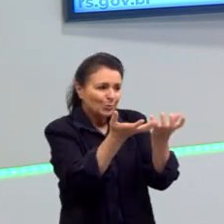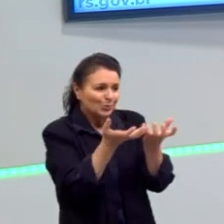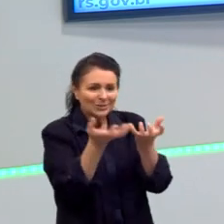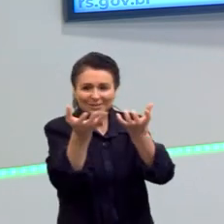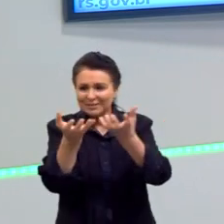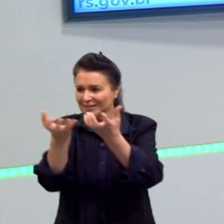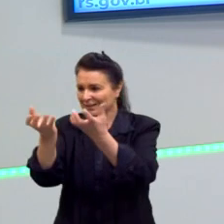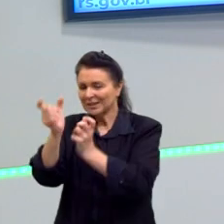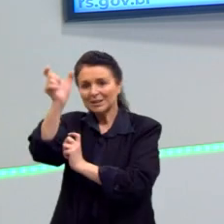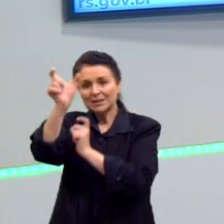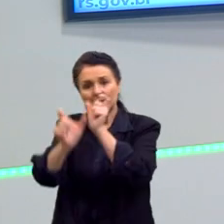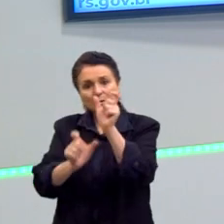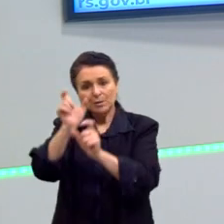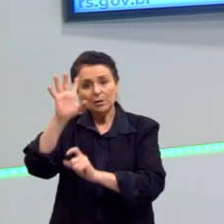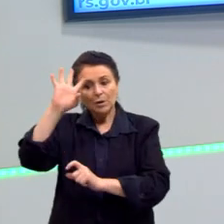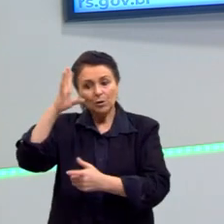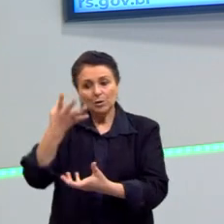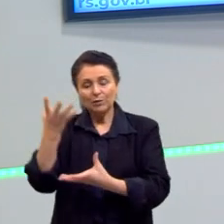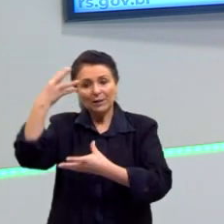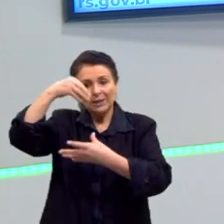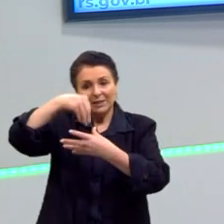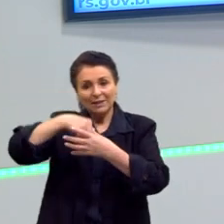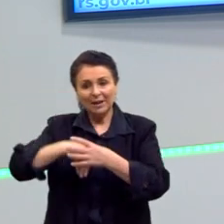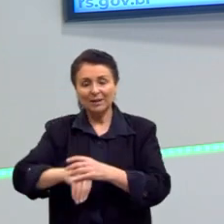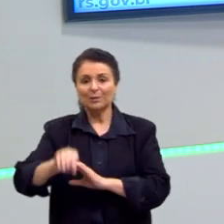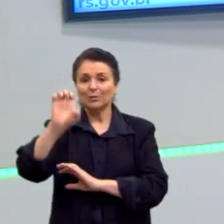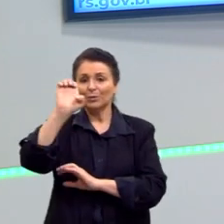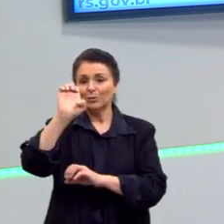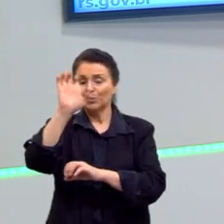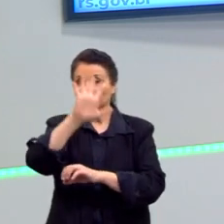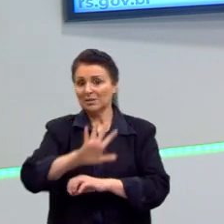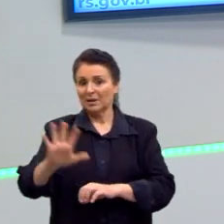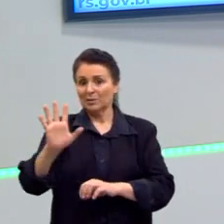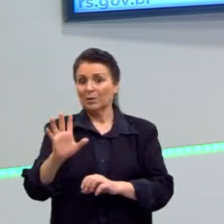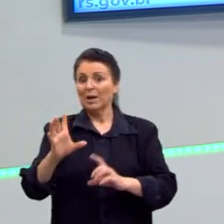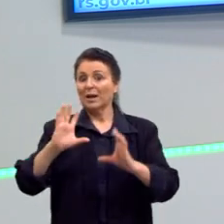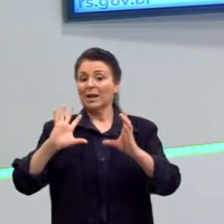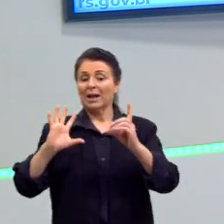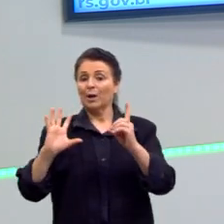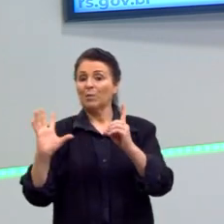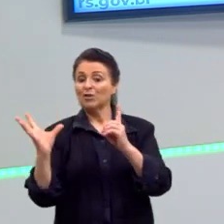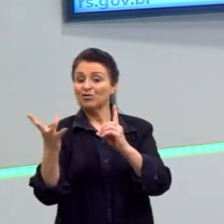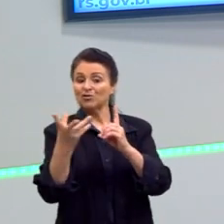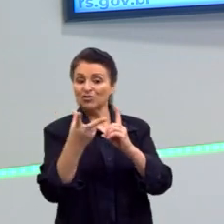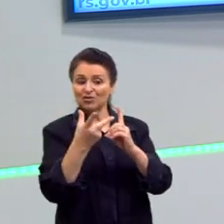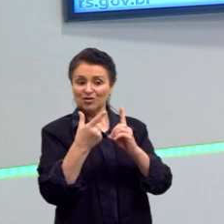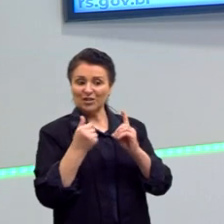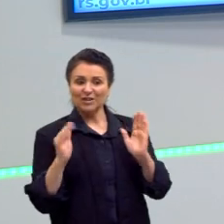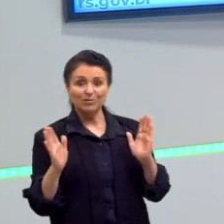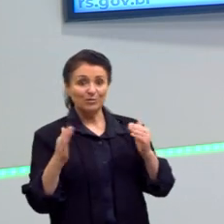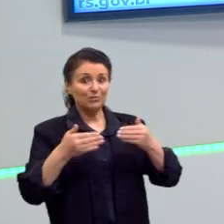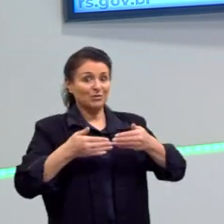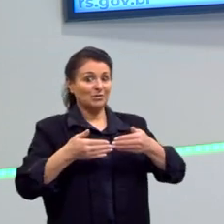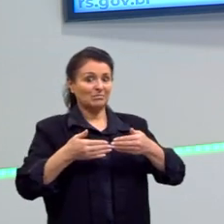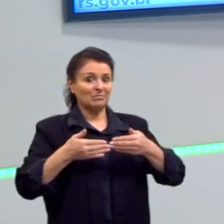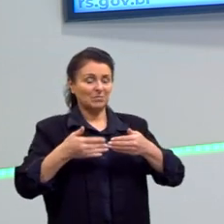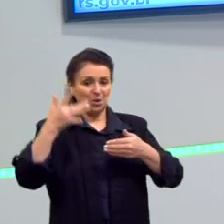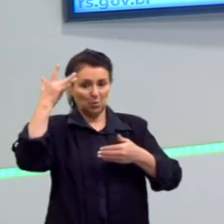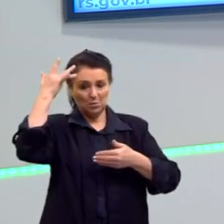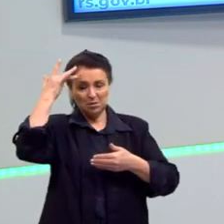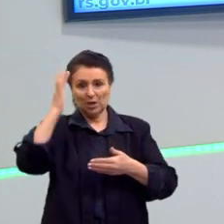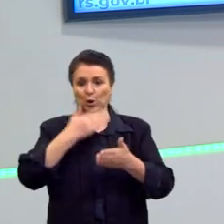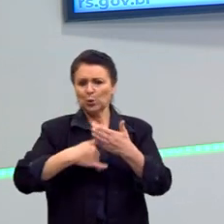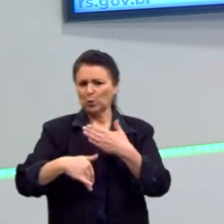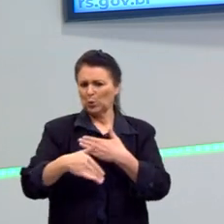pessoas se resolveriam. Vejam que é uma dialética fechada. Não sei se é bem assim onde o Estado, todas as vontades